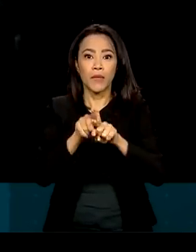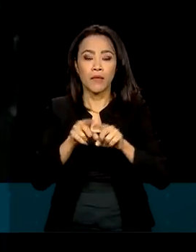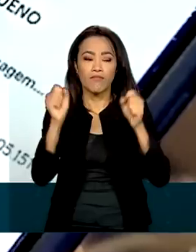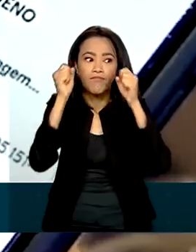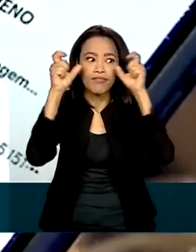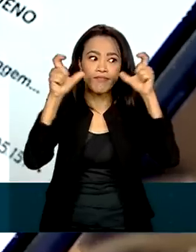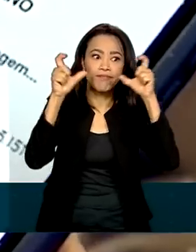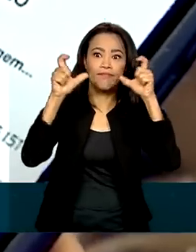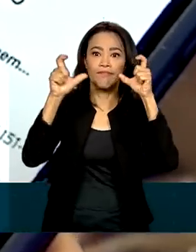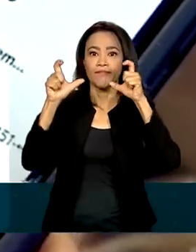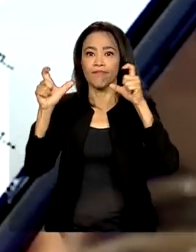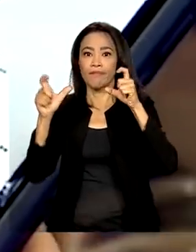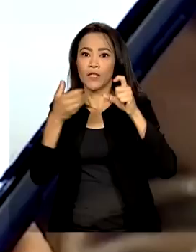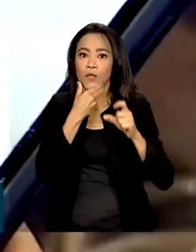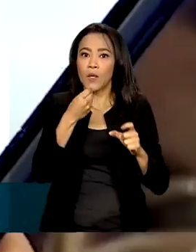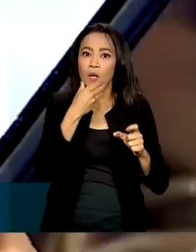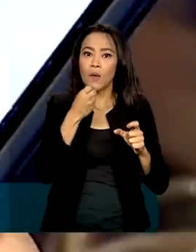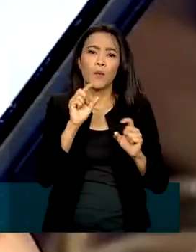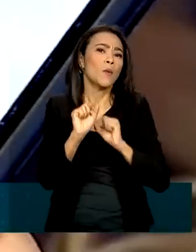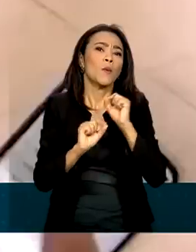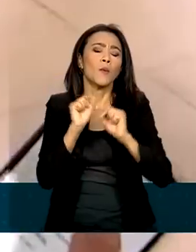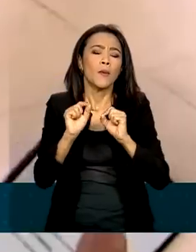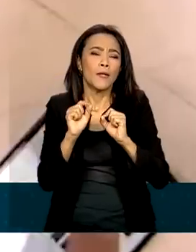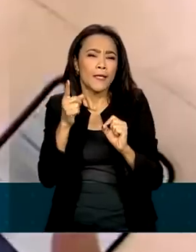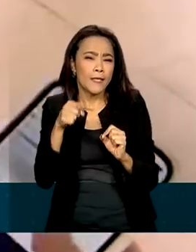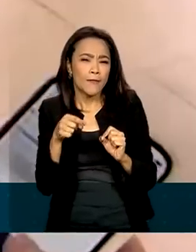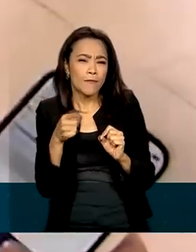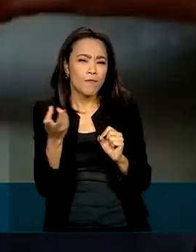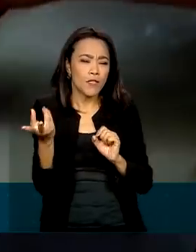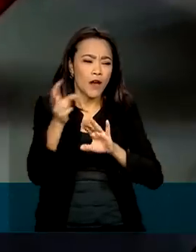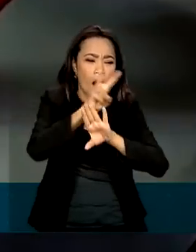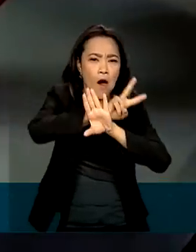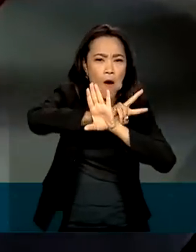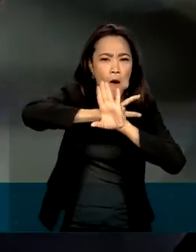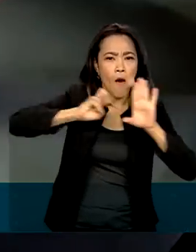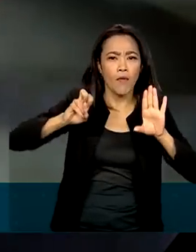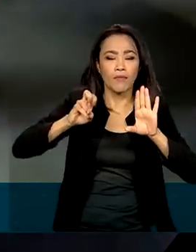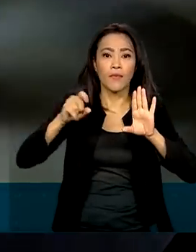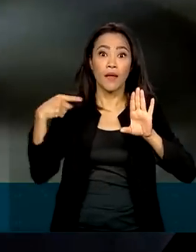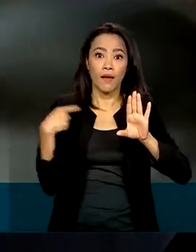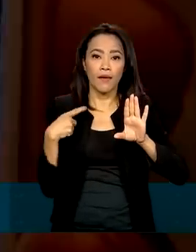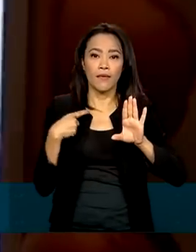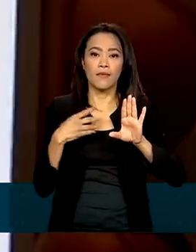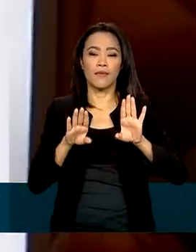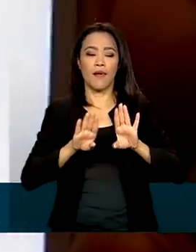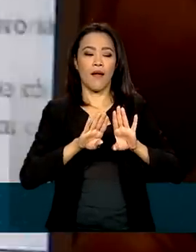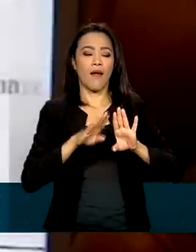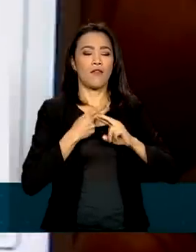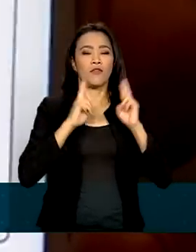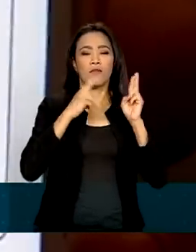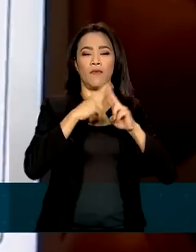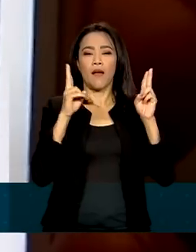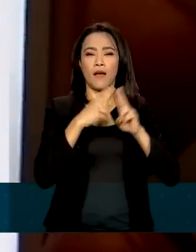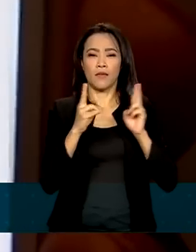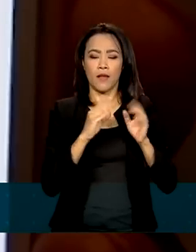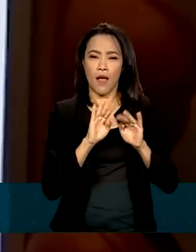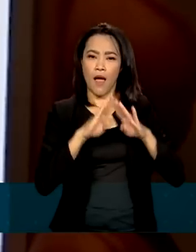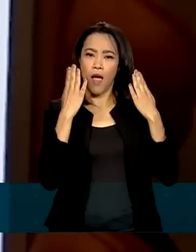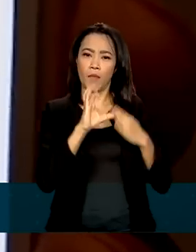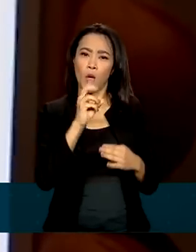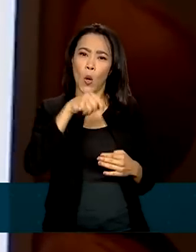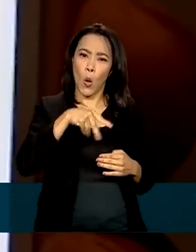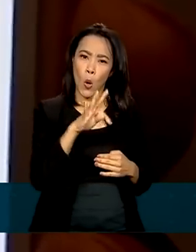interesse de criminosos que passaram a aplicar golpes. Eles abrem contas laranjas em bancos virtuais,